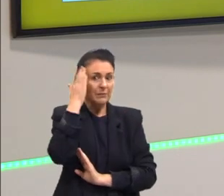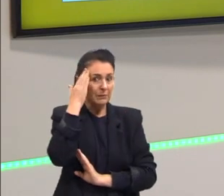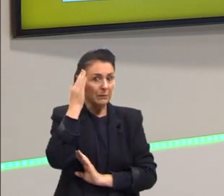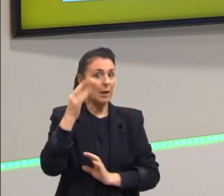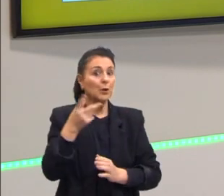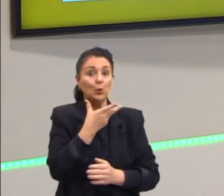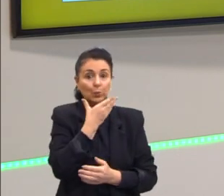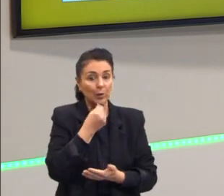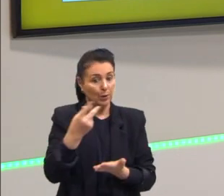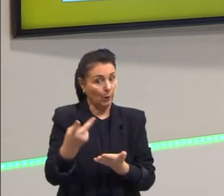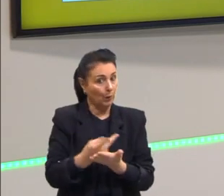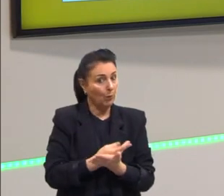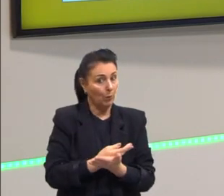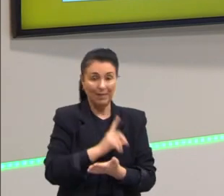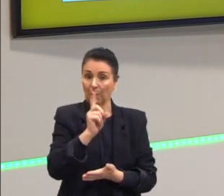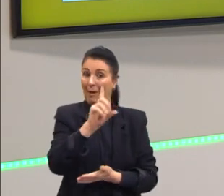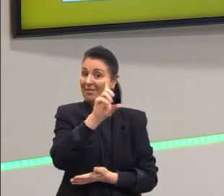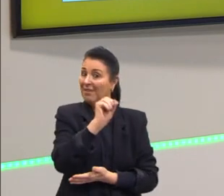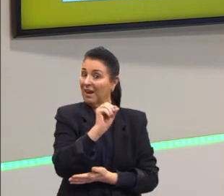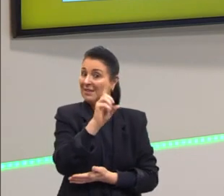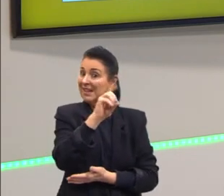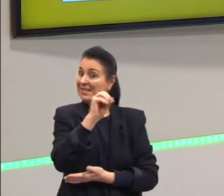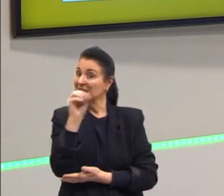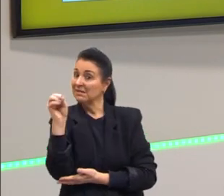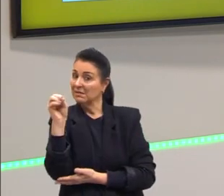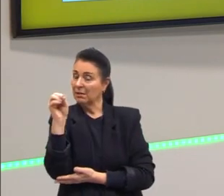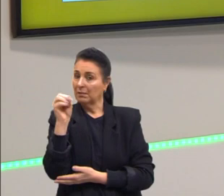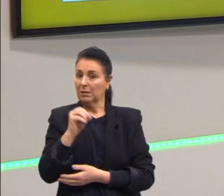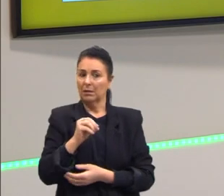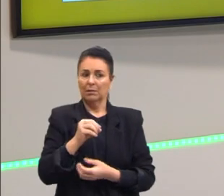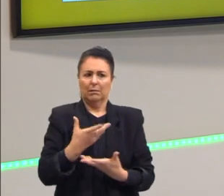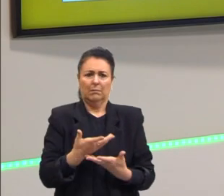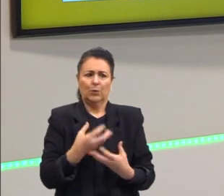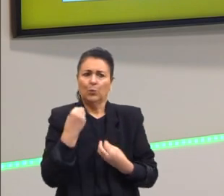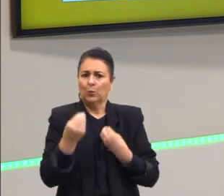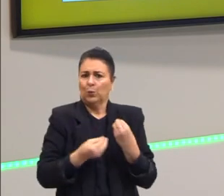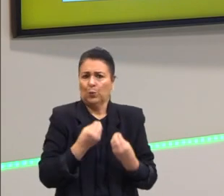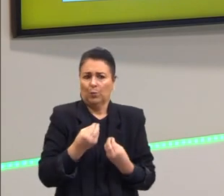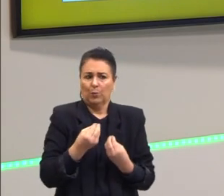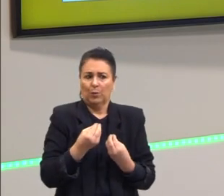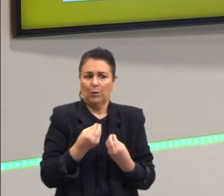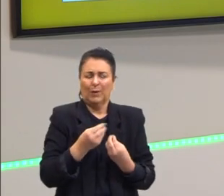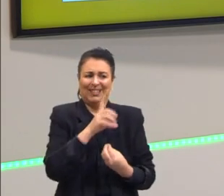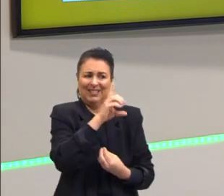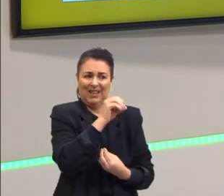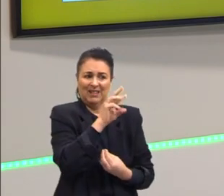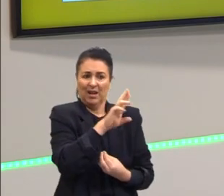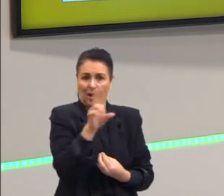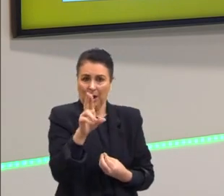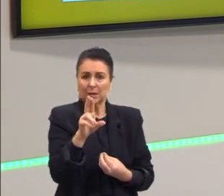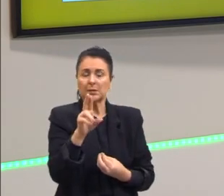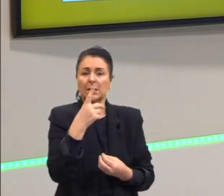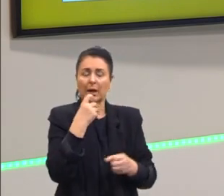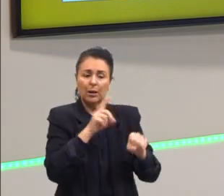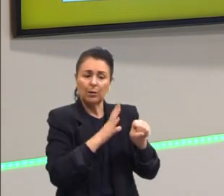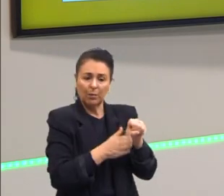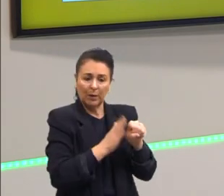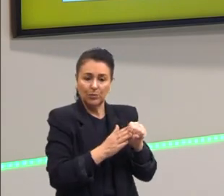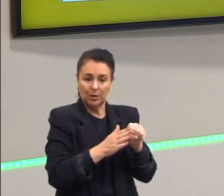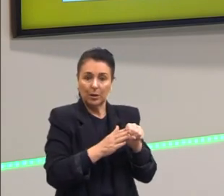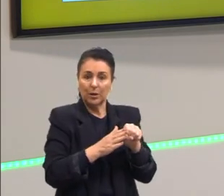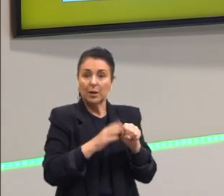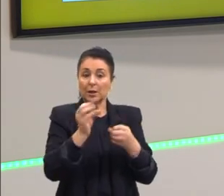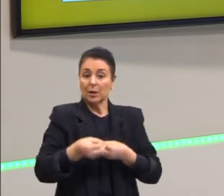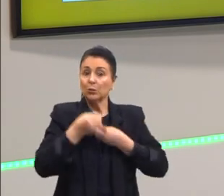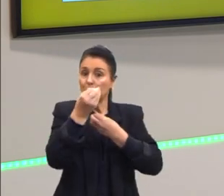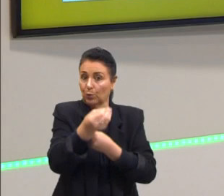Ele pode pensar assim, não, eu vou dar 10 reais e dar os 90 de troco, porque as pessoas podem falar a mar de mim, o meu